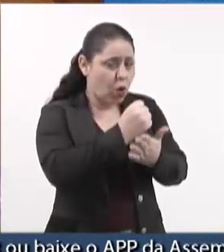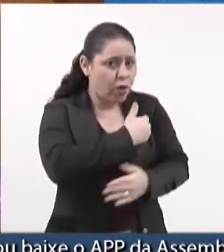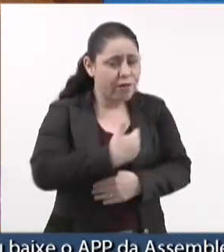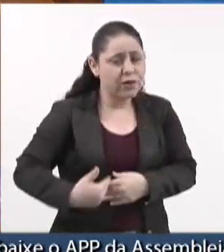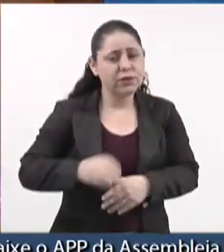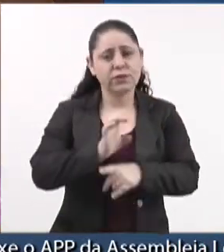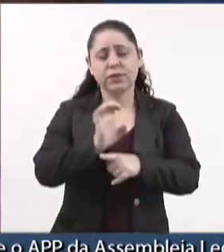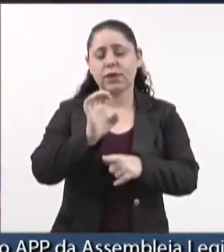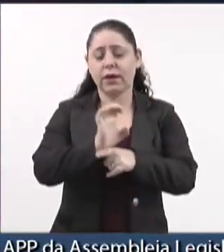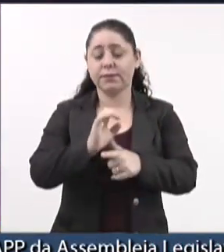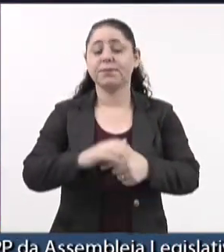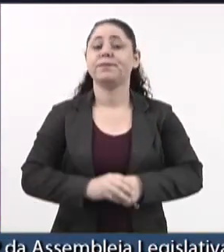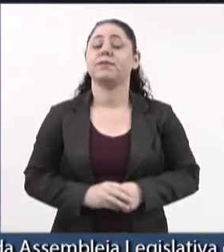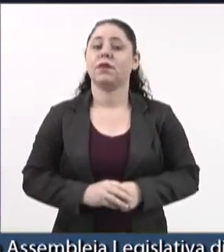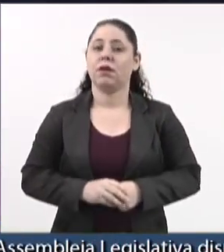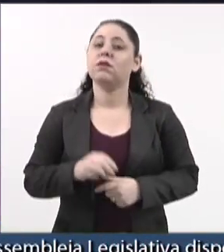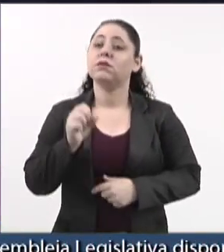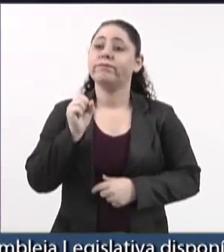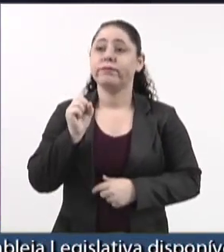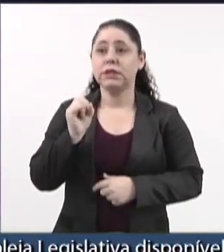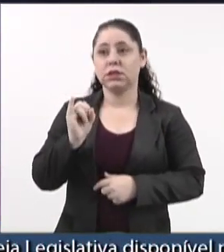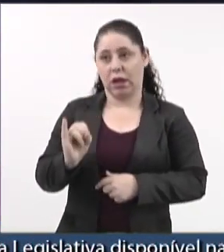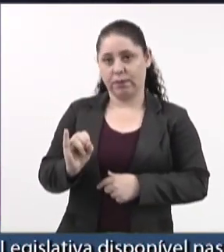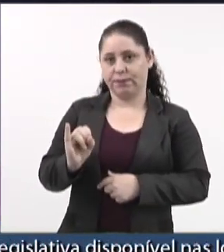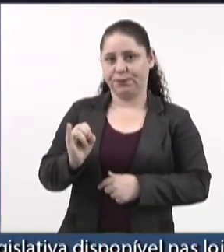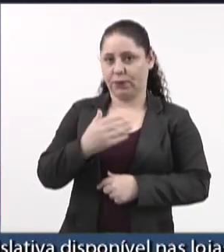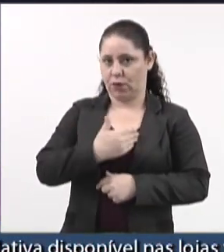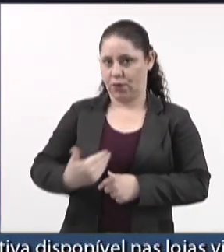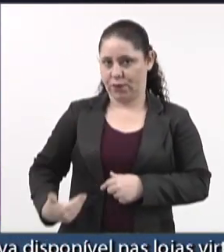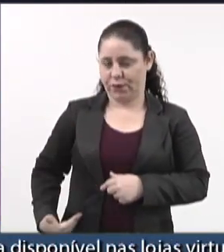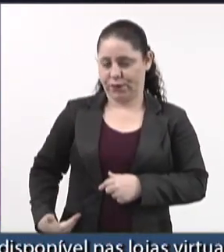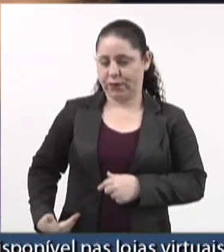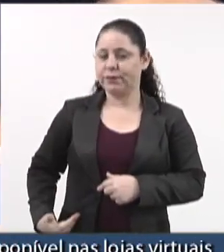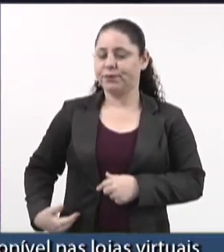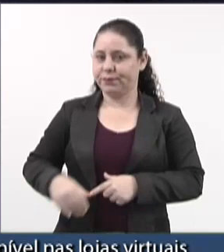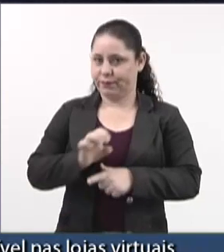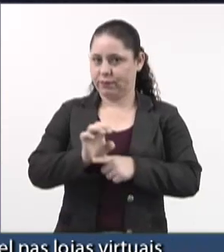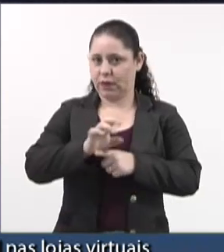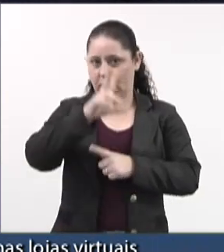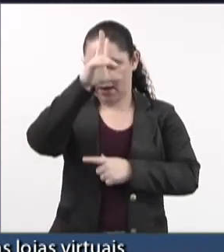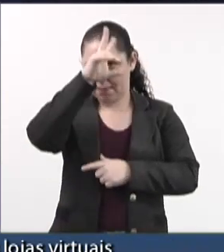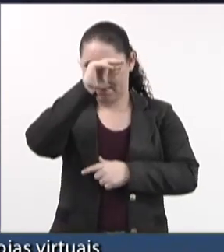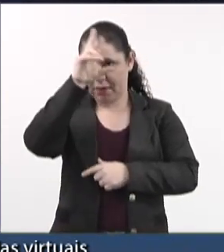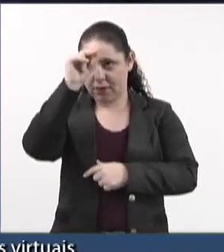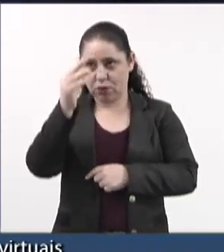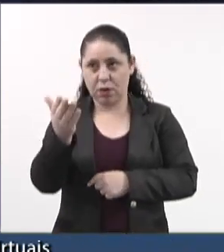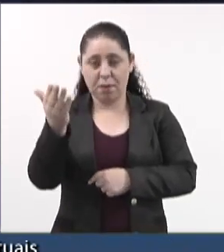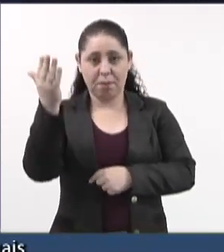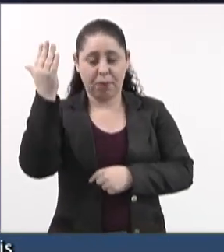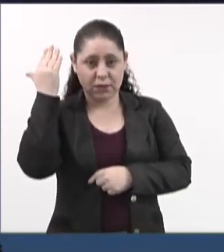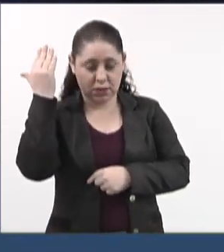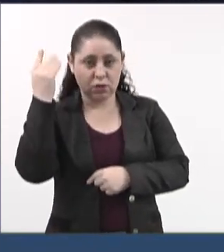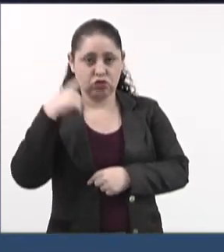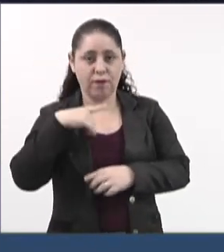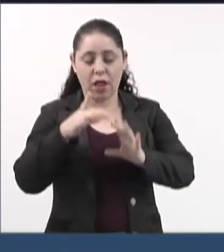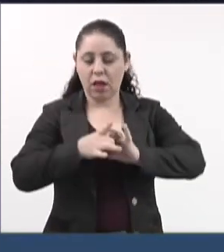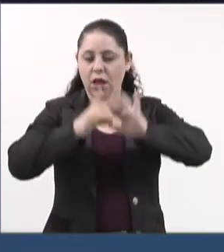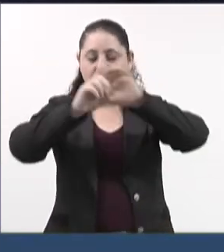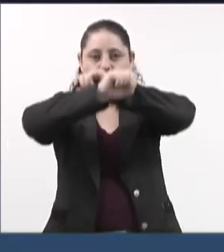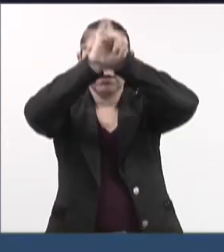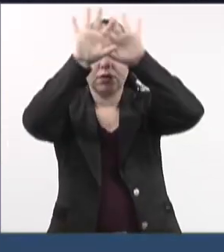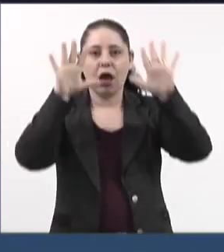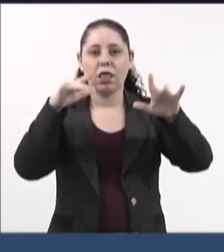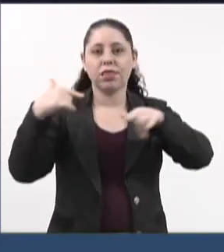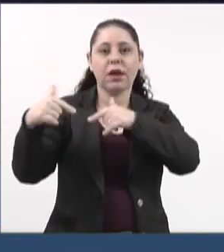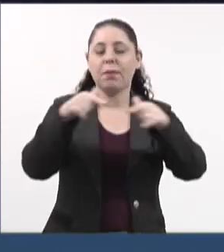do Estado. Então, se o governo do Estado, a Prefeitura, à época, permitisse a transparência e a atuação dos